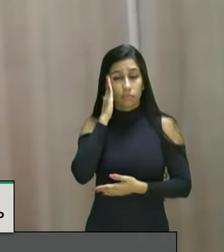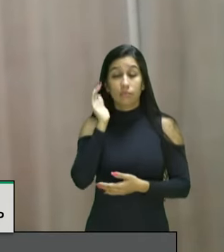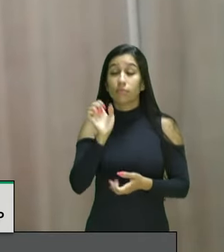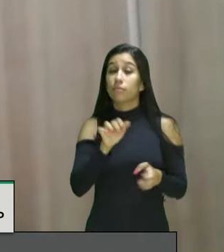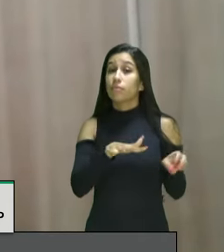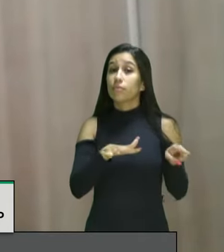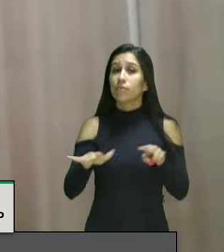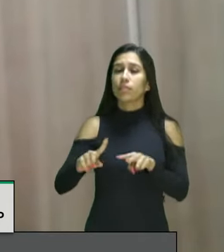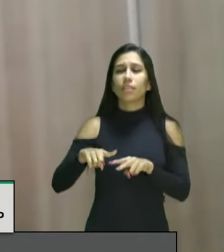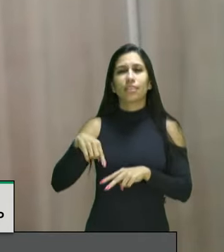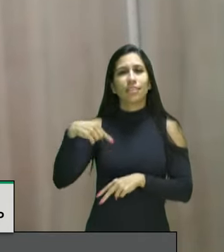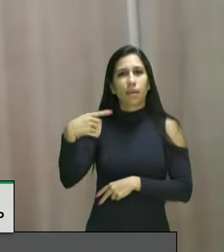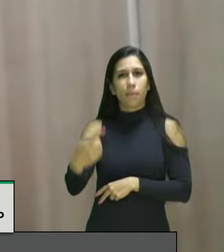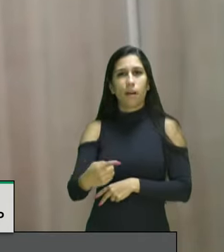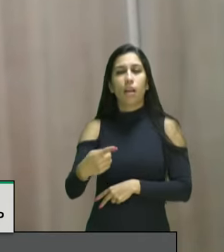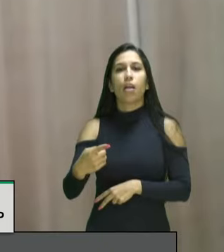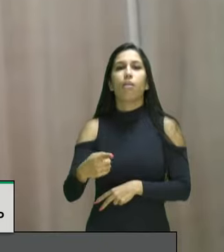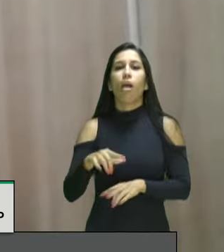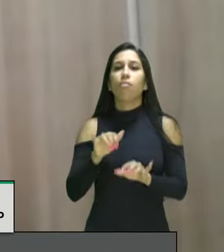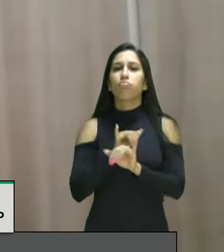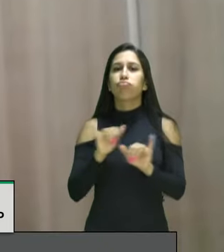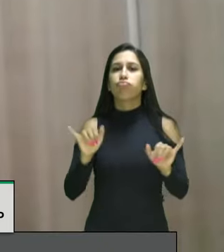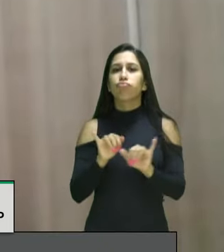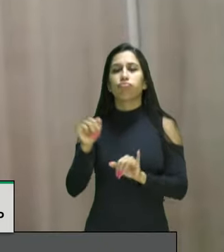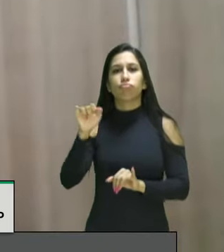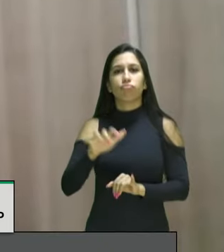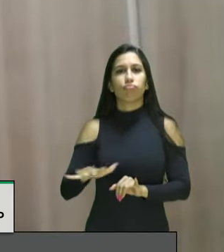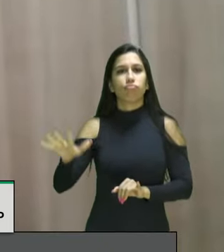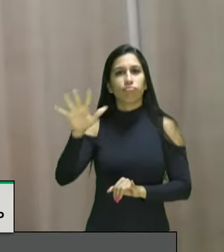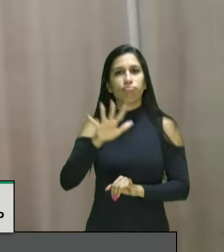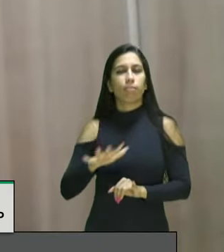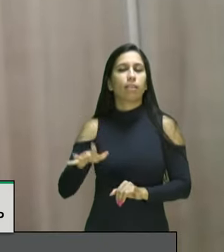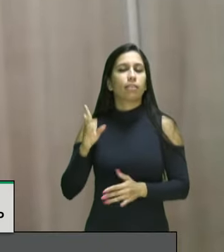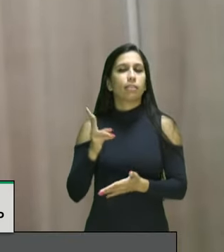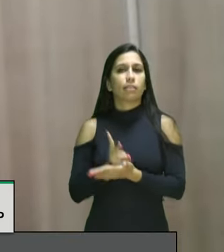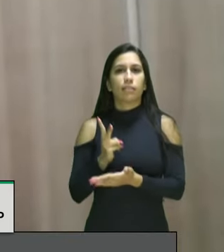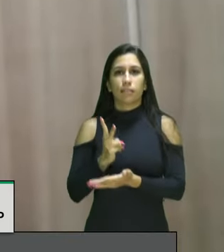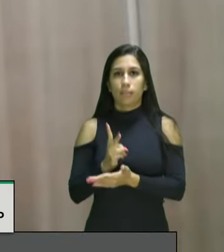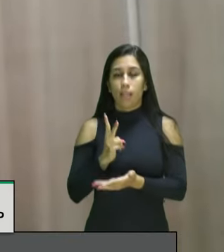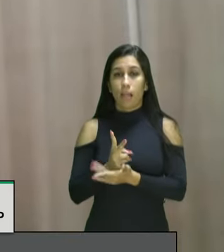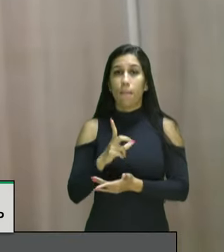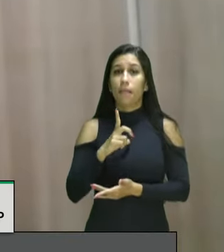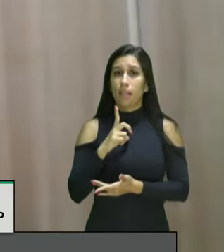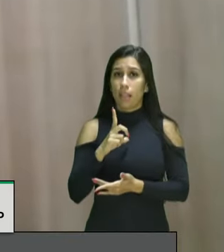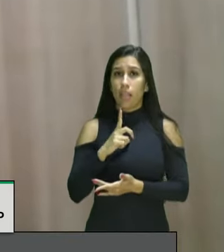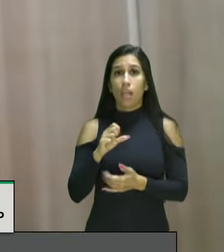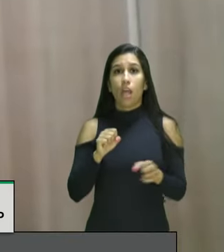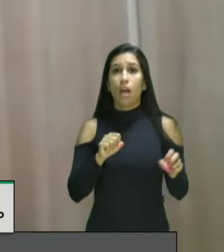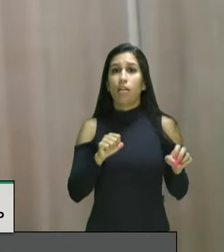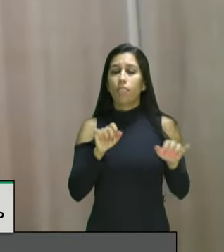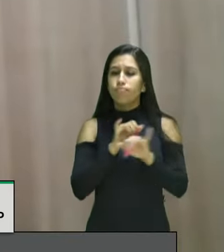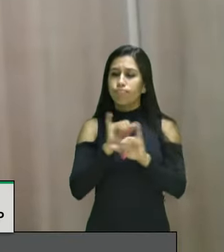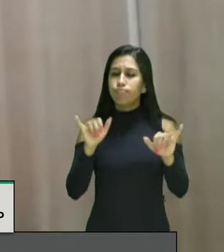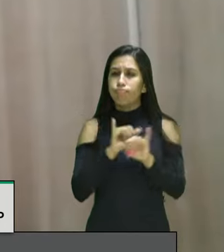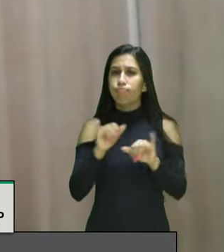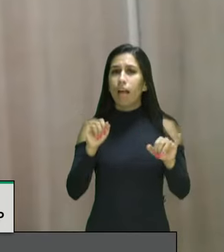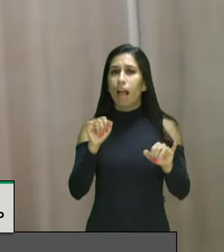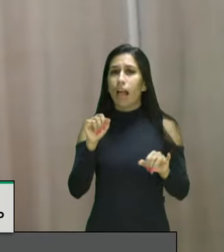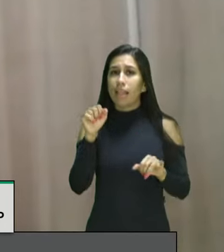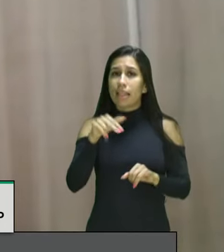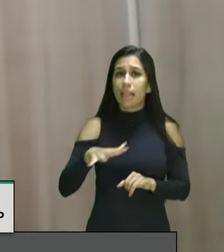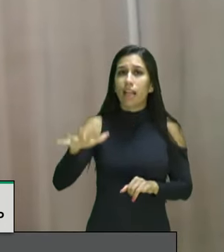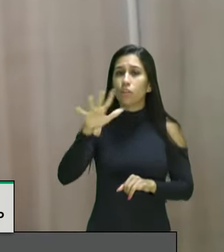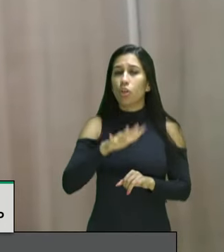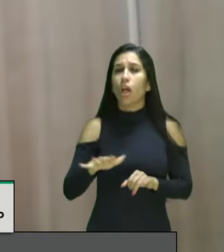vem uma nossa campanha nacional todo ano a ANADEP faz uma campanha nacional de educação e direitos e esse ano